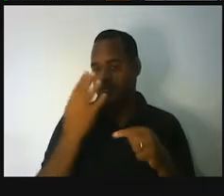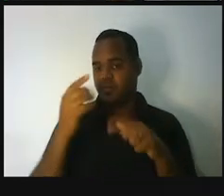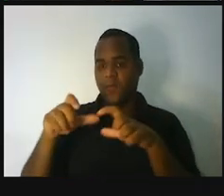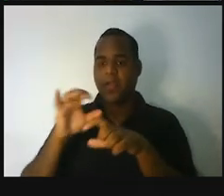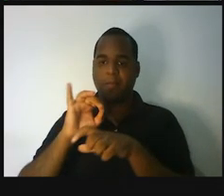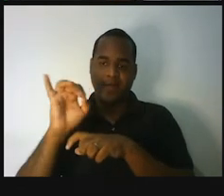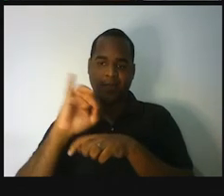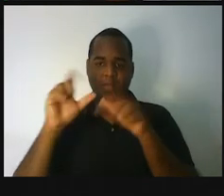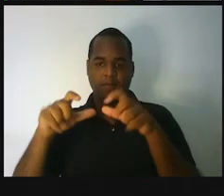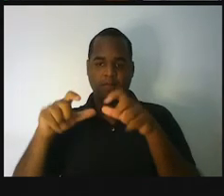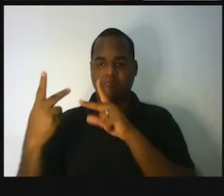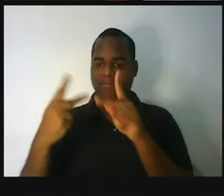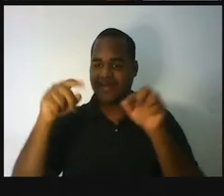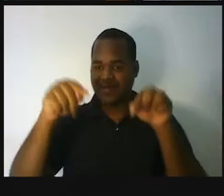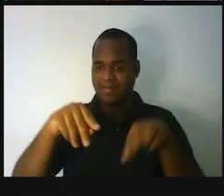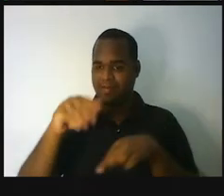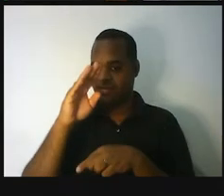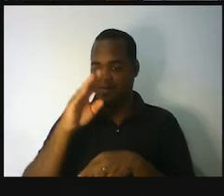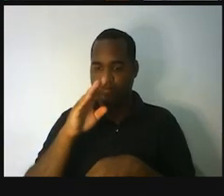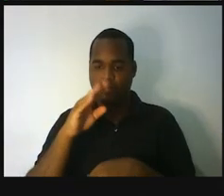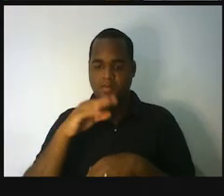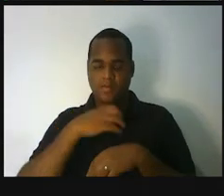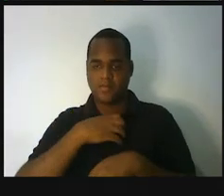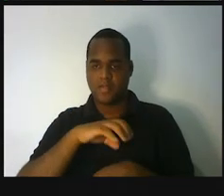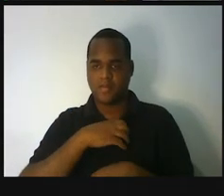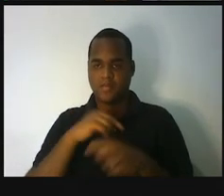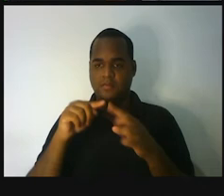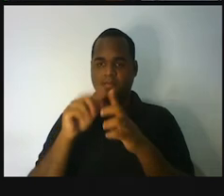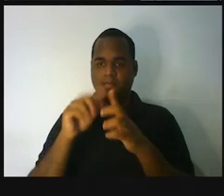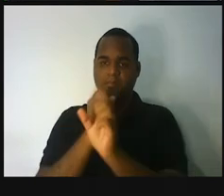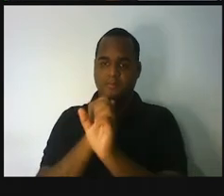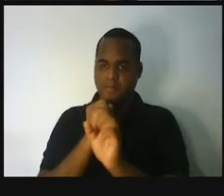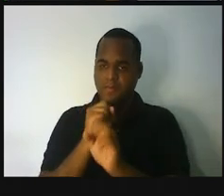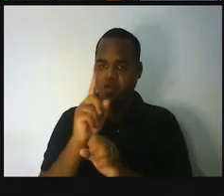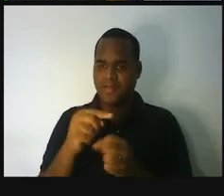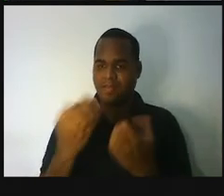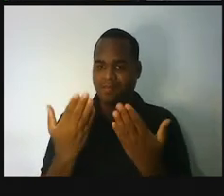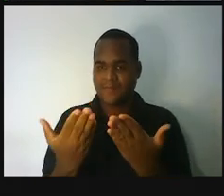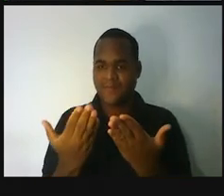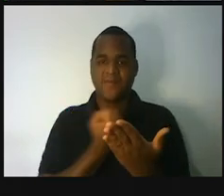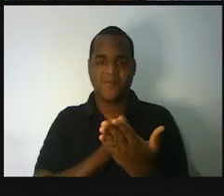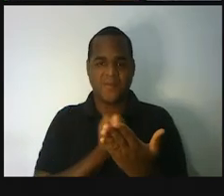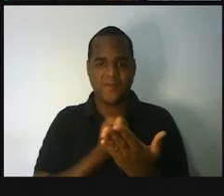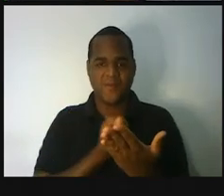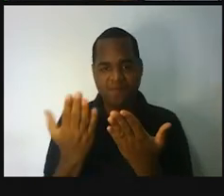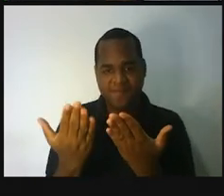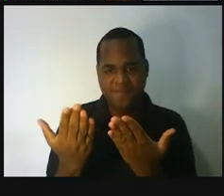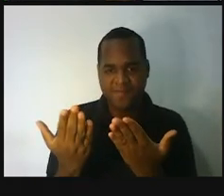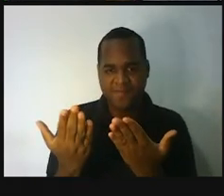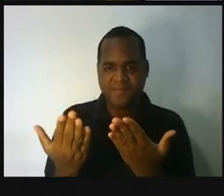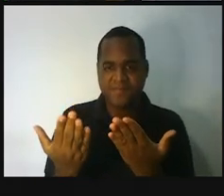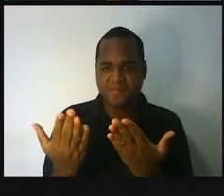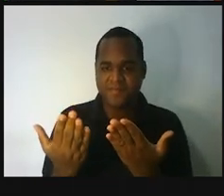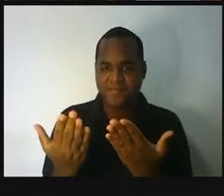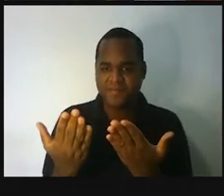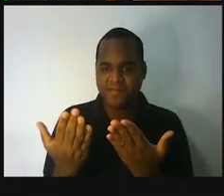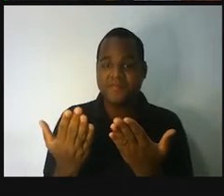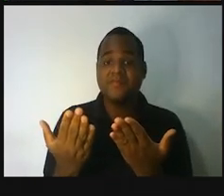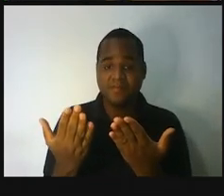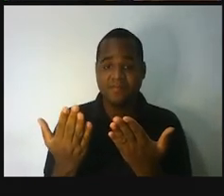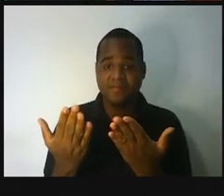visitar a Bahia, foi esse resultado aí? Os 425.804 pessoas?